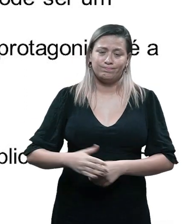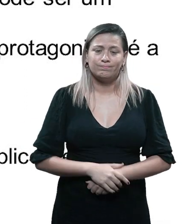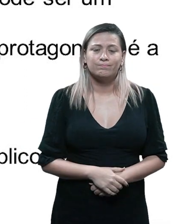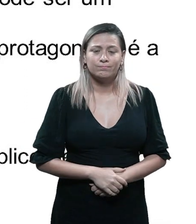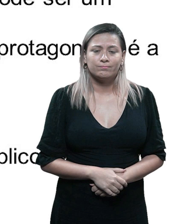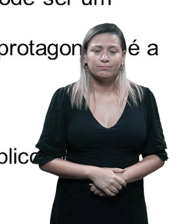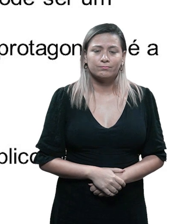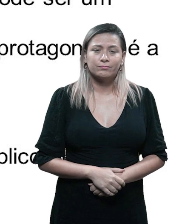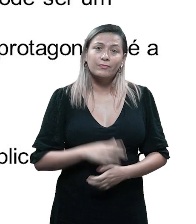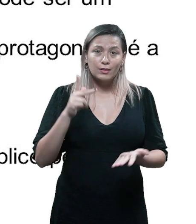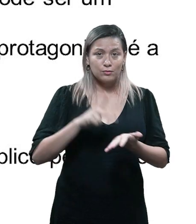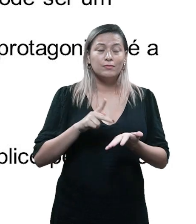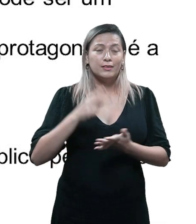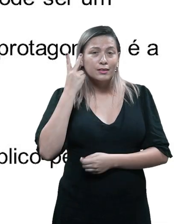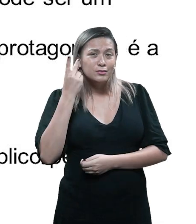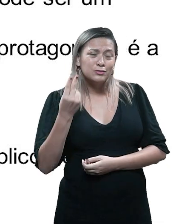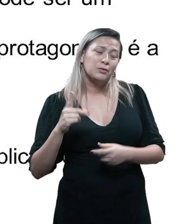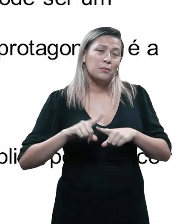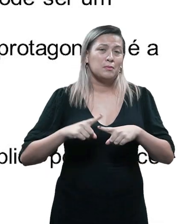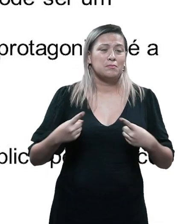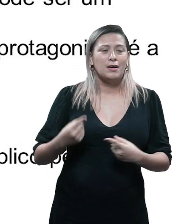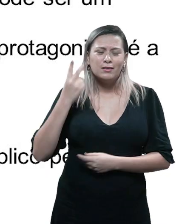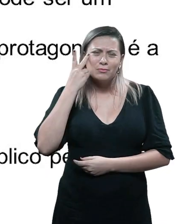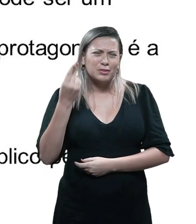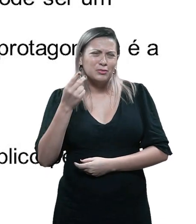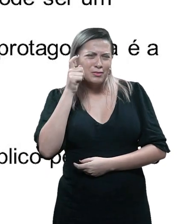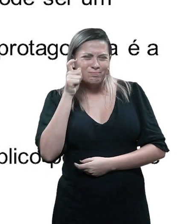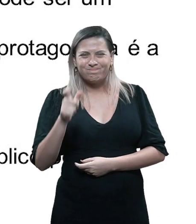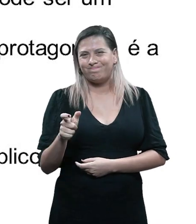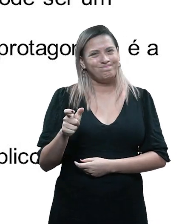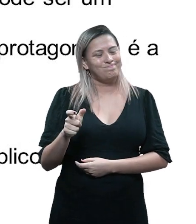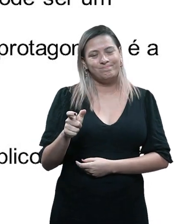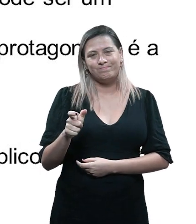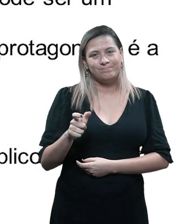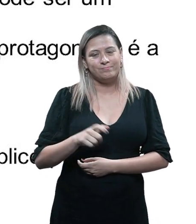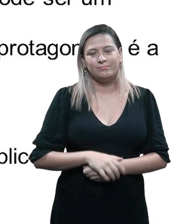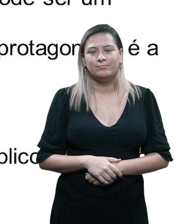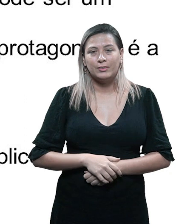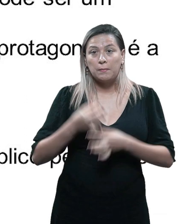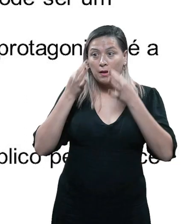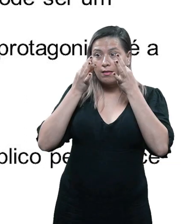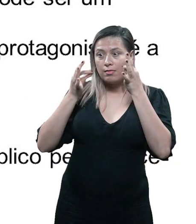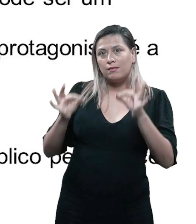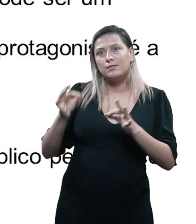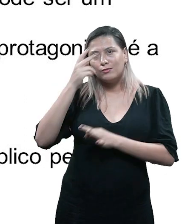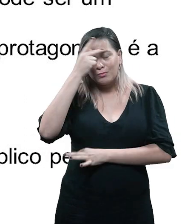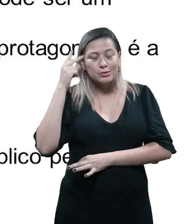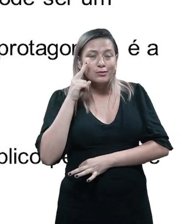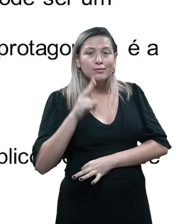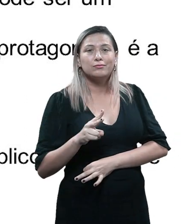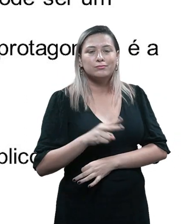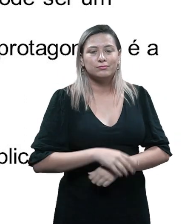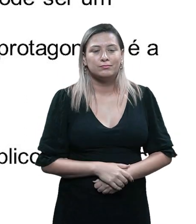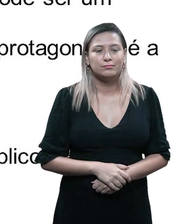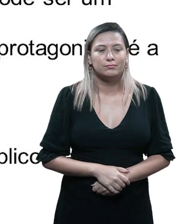Na verdade, é sim, uma história, mas não será uma história interessante que vai atrair a atenção do espectador. É